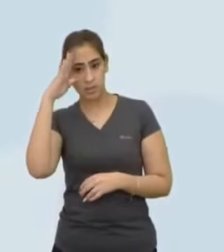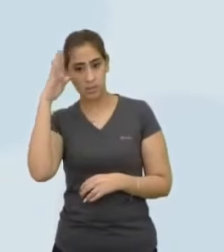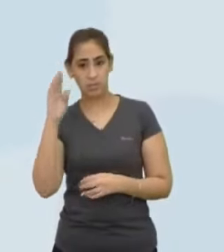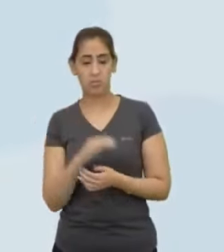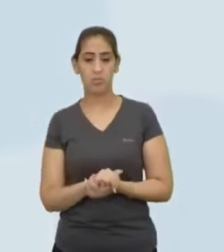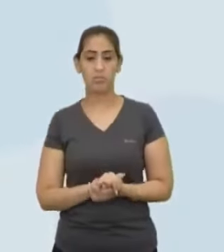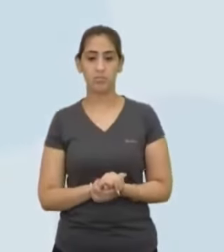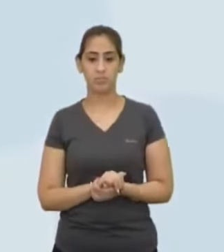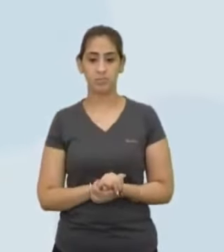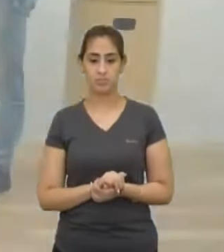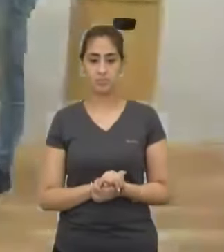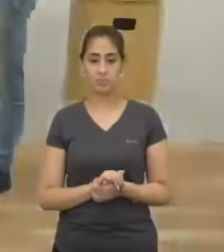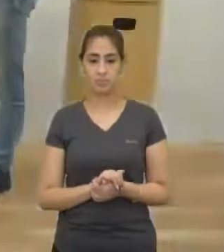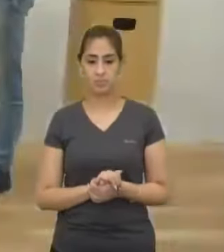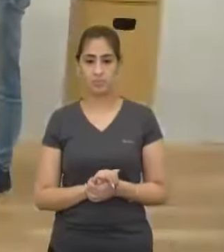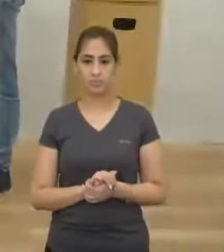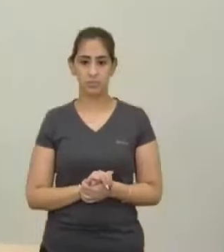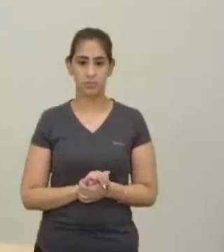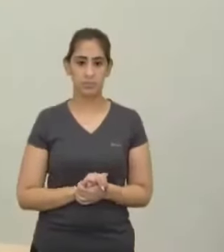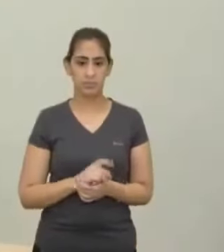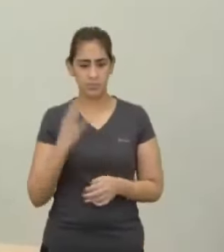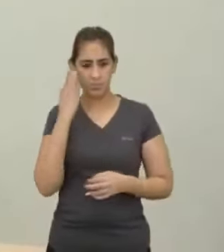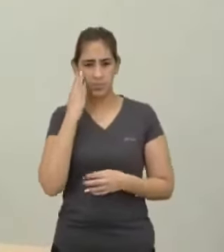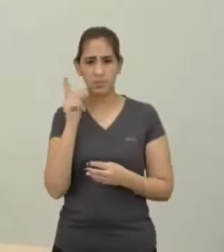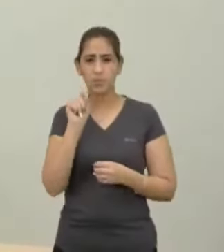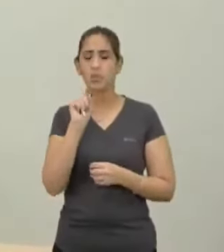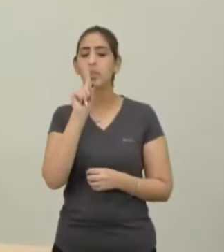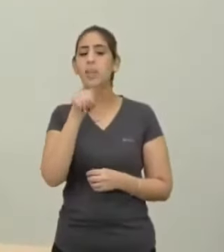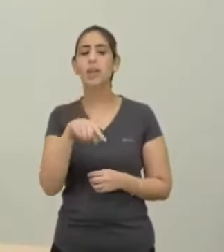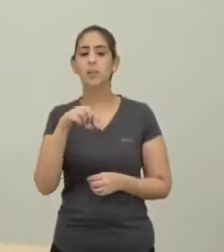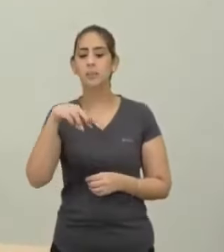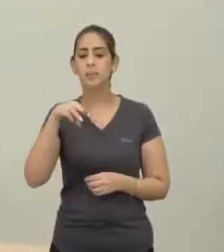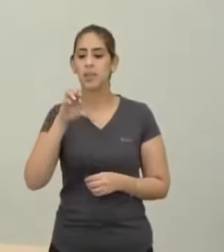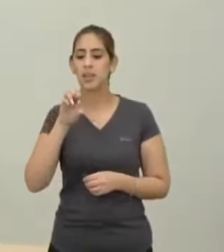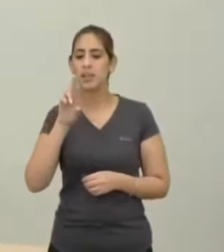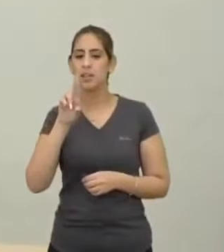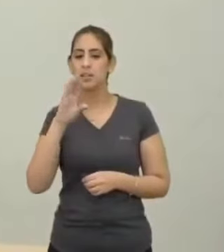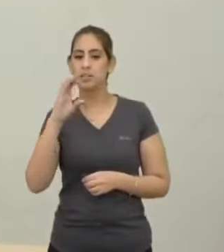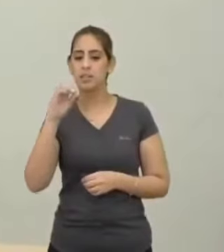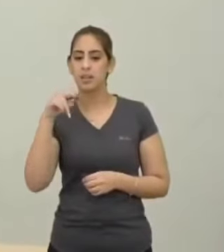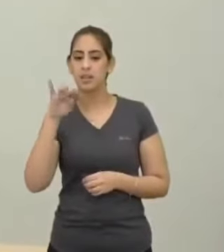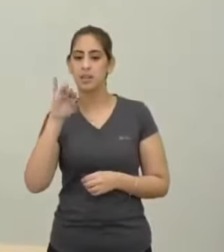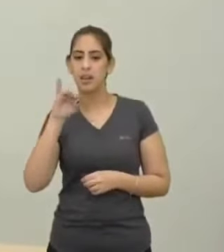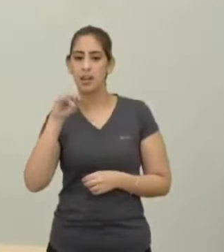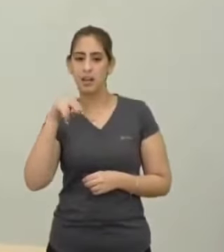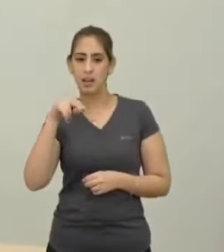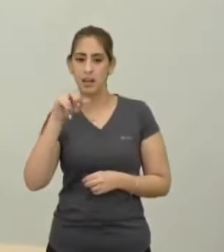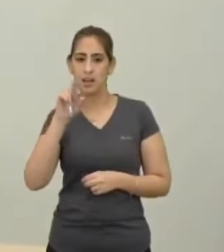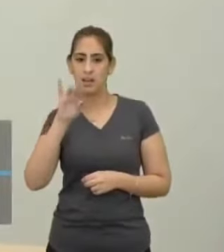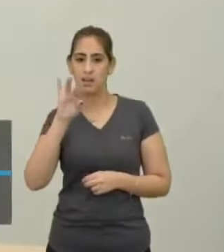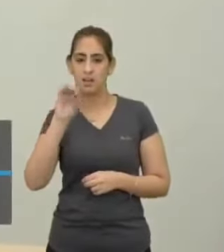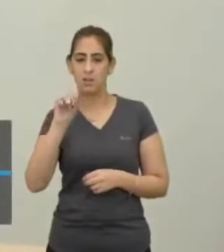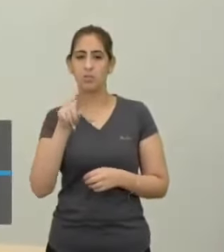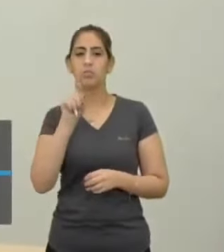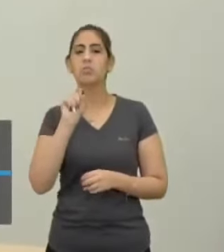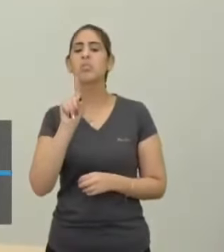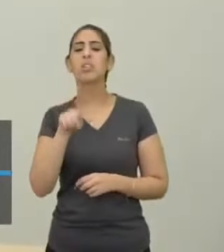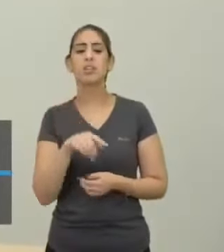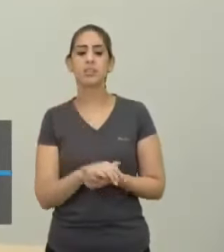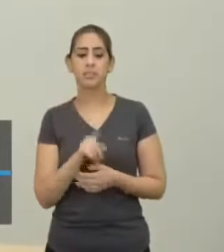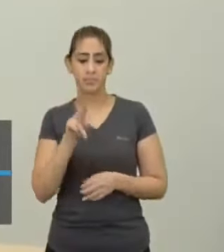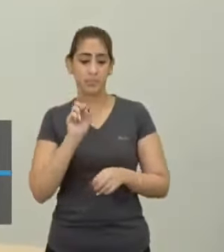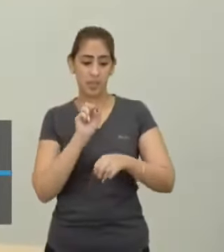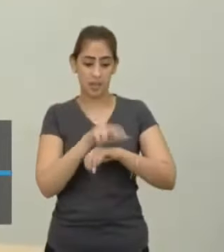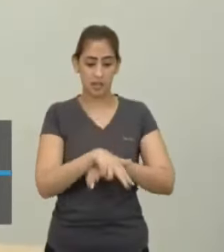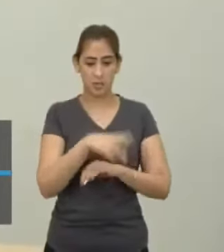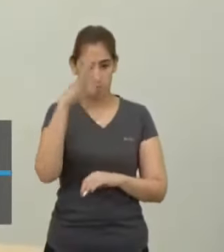Janas, você sabe o é mercenário? Olha, eu acredito que os mercenários Eles entram em um exército Pelo